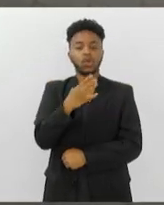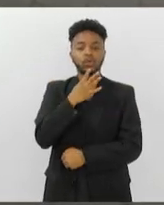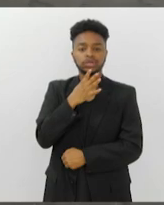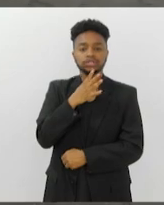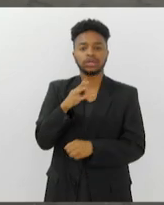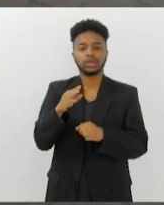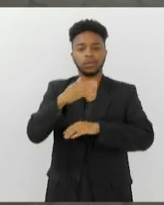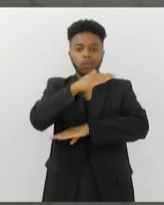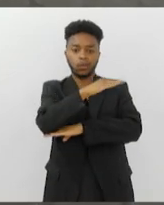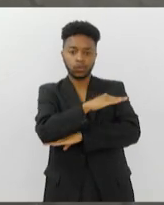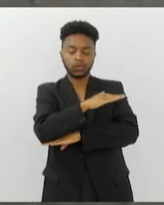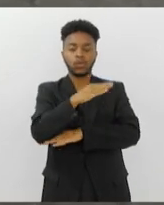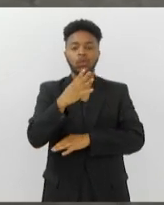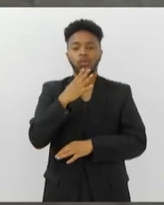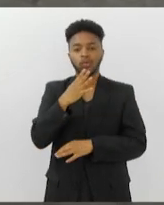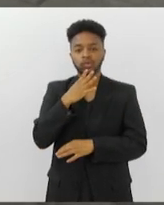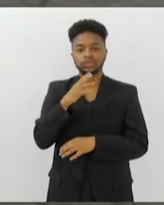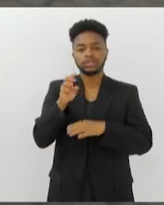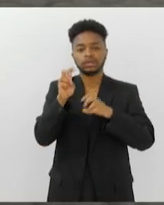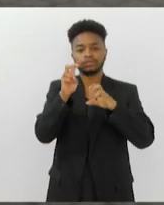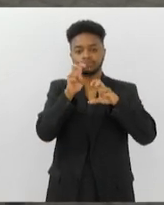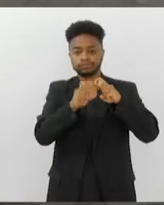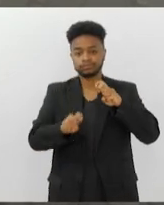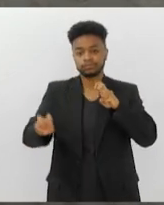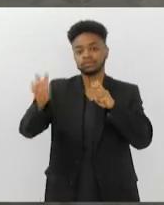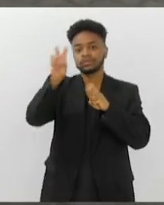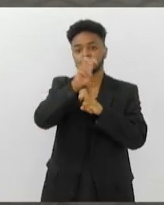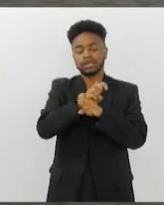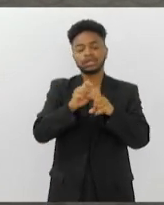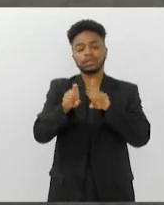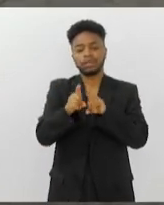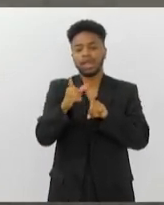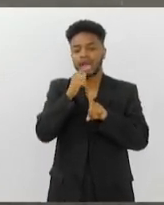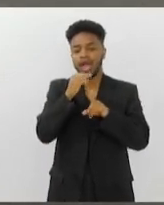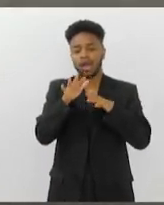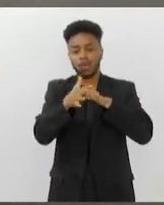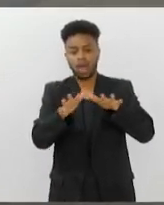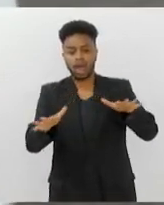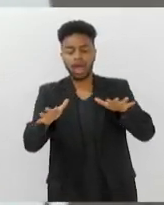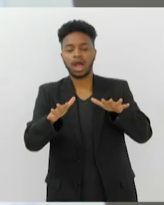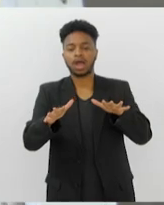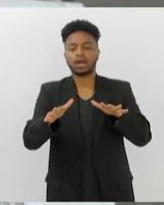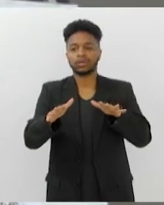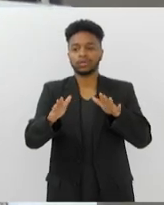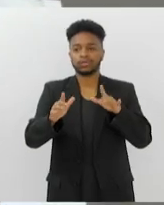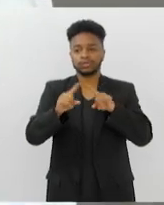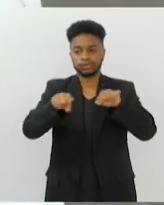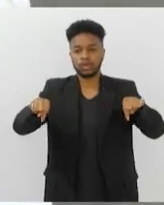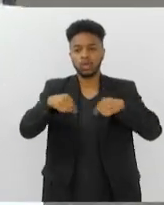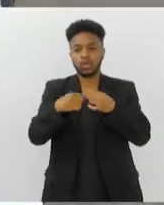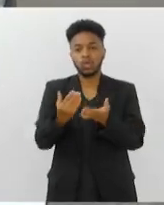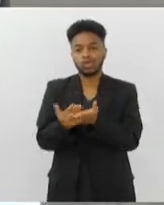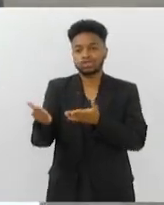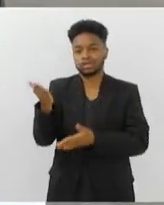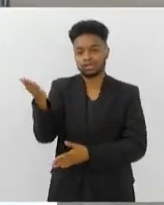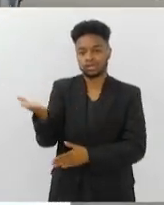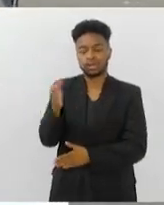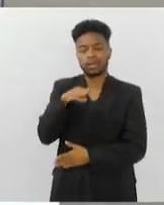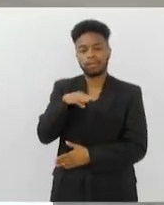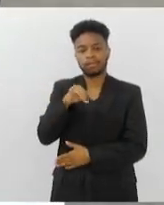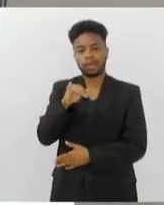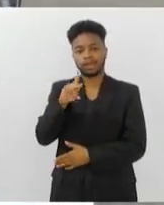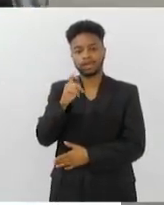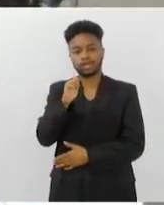Museu da Manhã, conhecer a Roda Gigante, o Aquário. E essa iniciativa idealizada pelo australiano Michael Link. Michael, muito prazer.